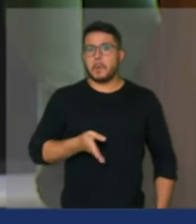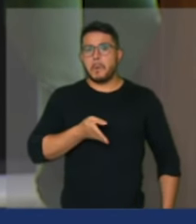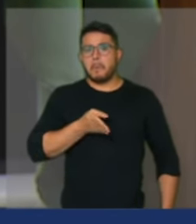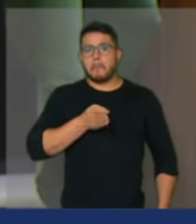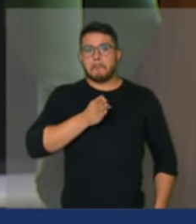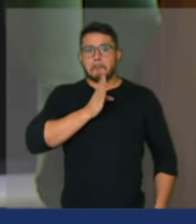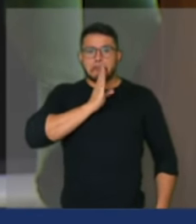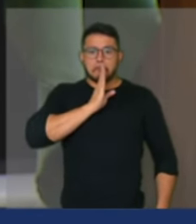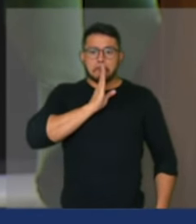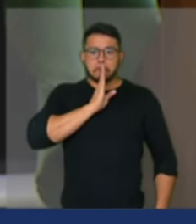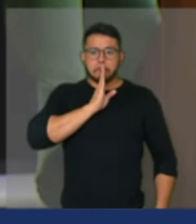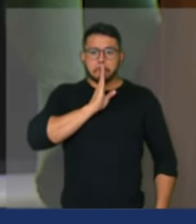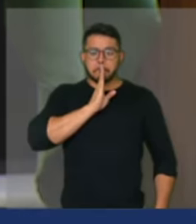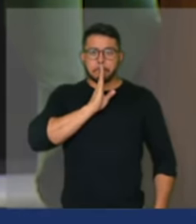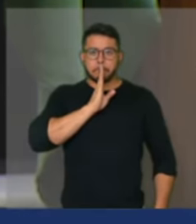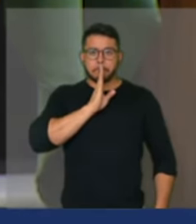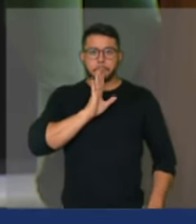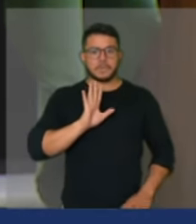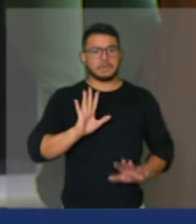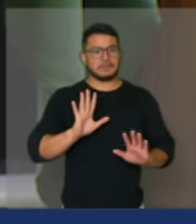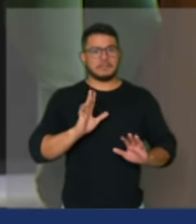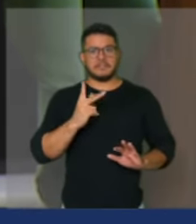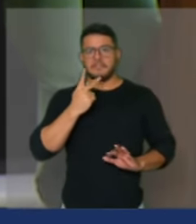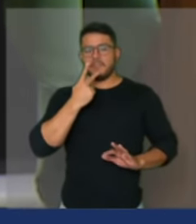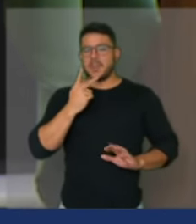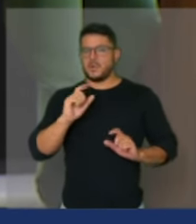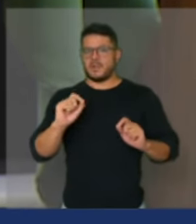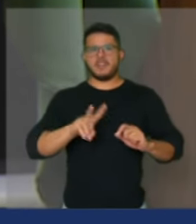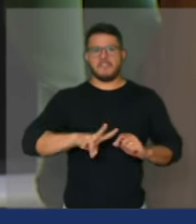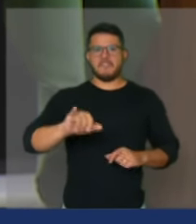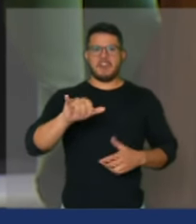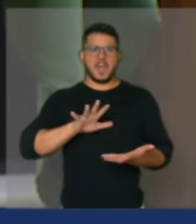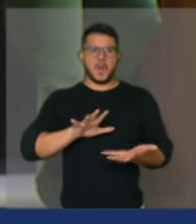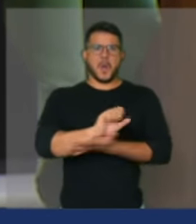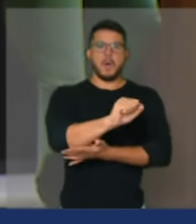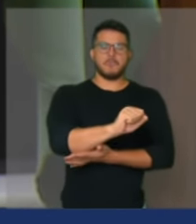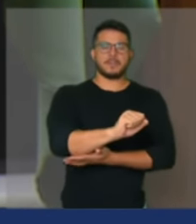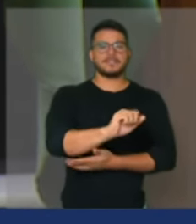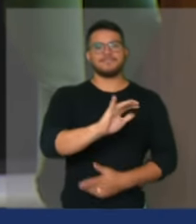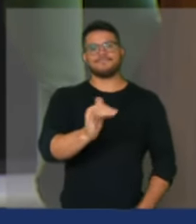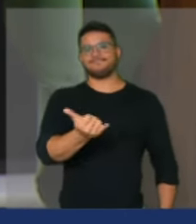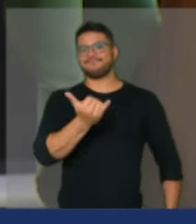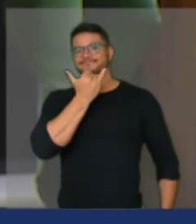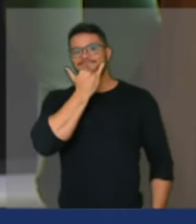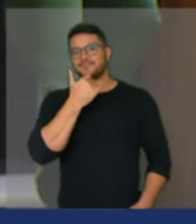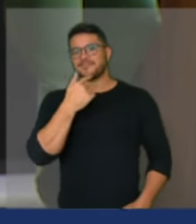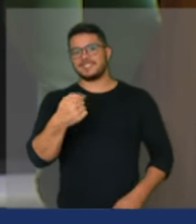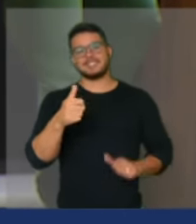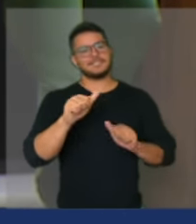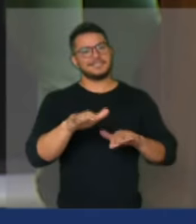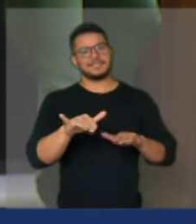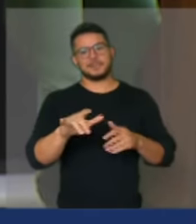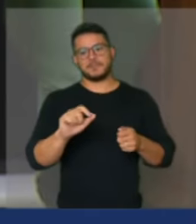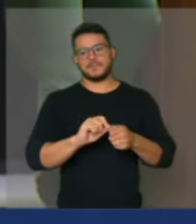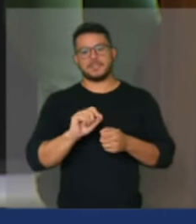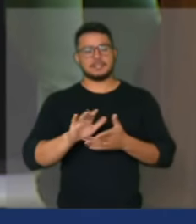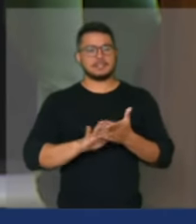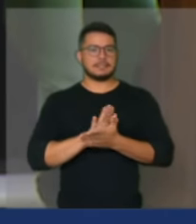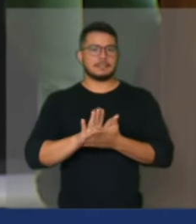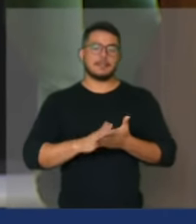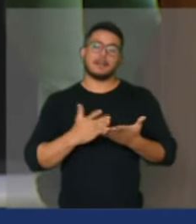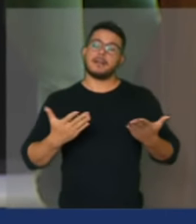setembro a pessoa quer dar um golpe eu vou dar um golpe e aí tomou a cacetada agora é preciso que a